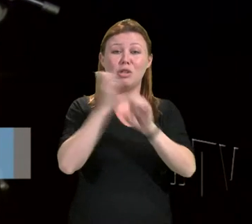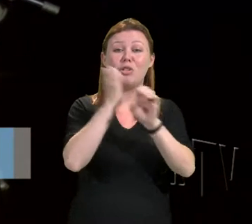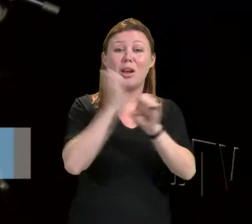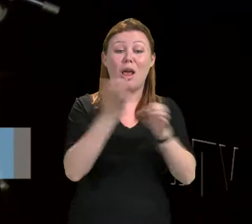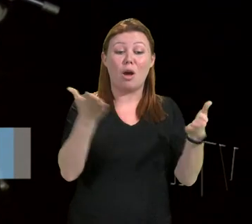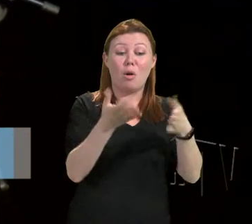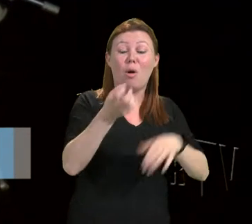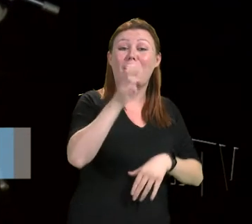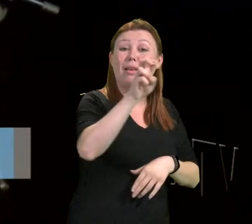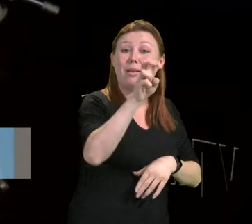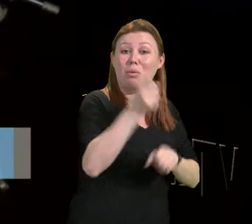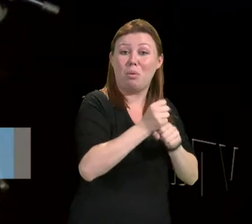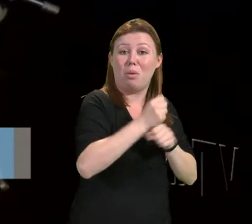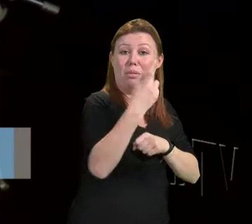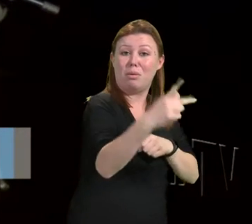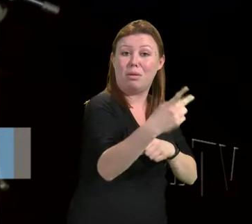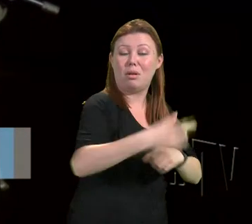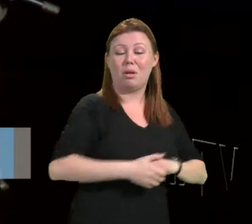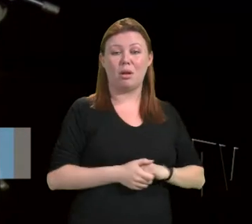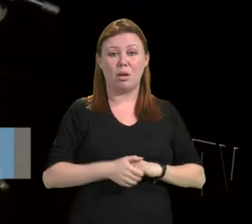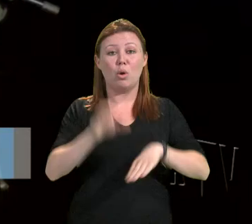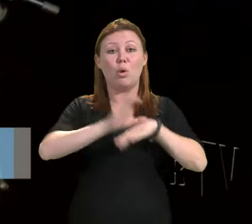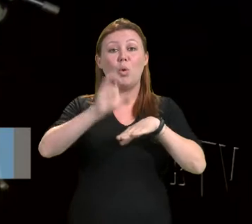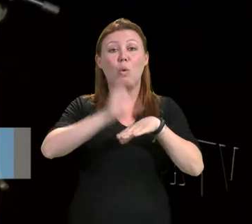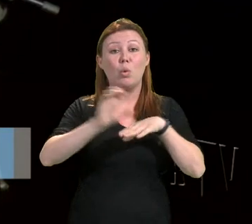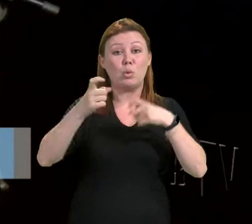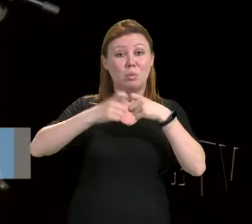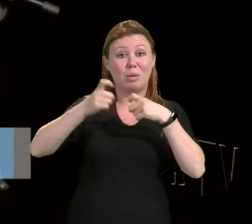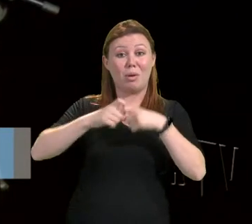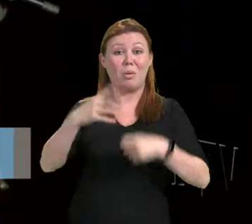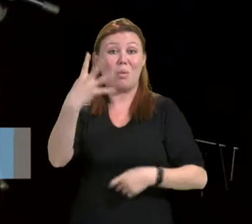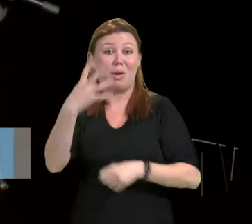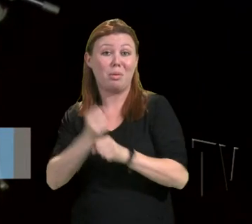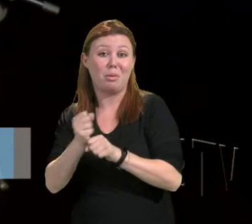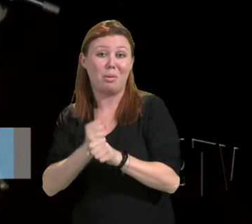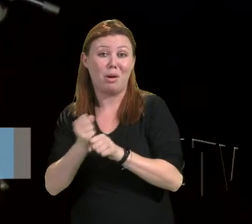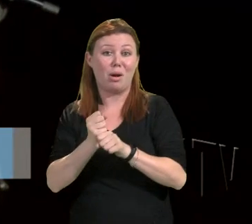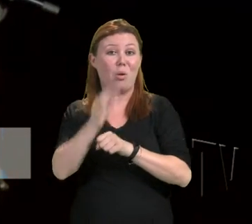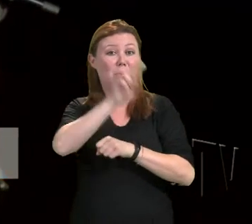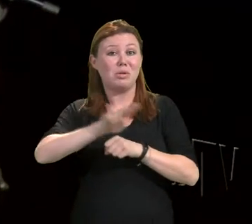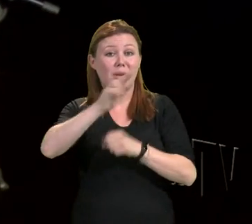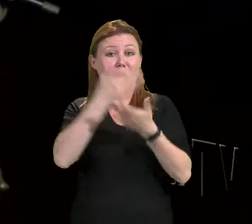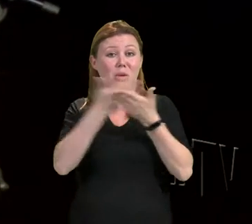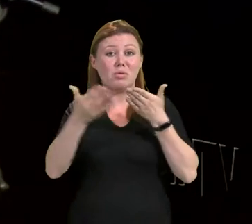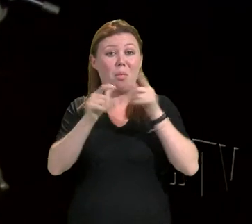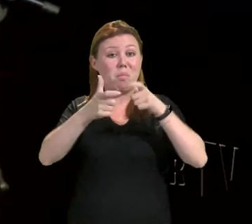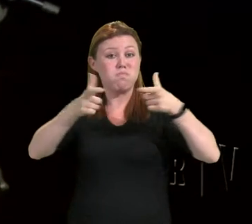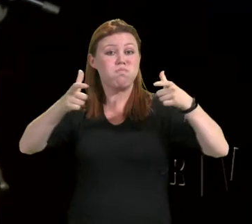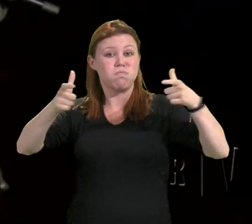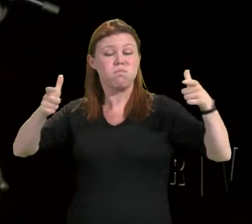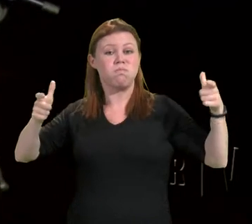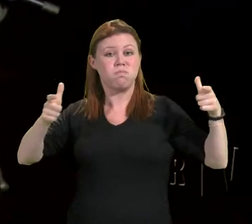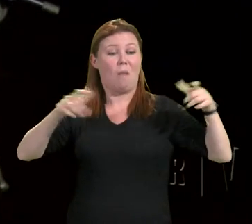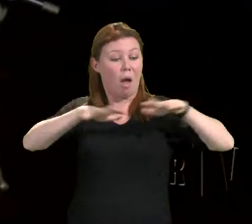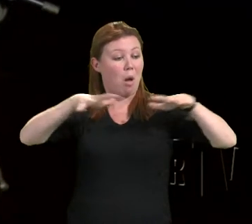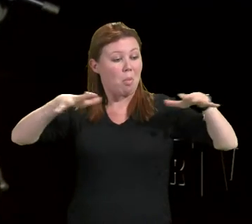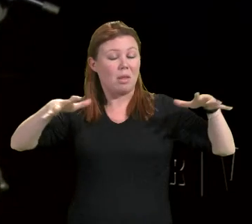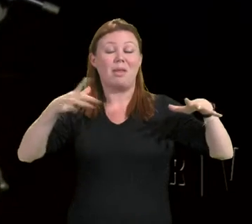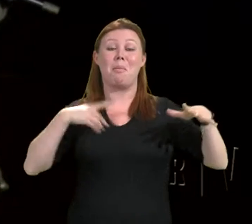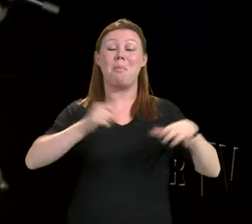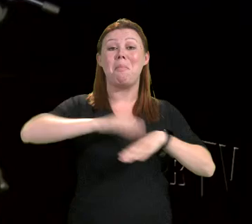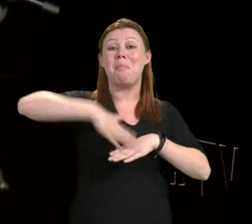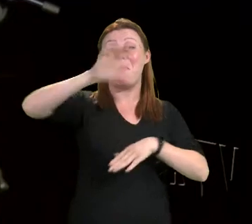ano, o curso de Medicina no quarto ano, ou seja, as universidades estão crescendo. Cada ano temos mais